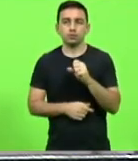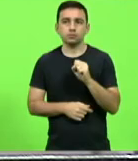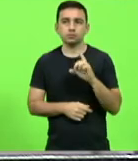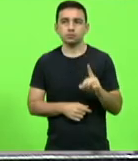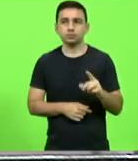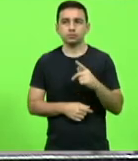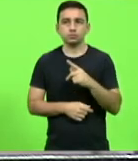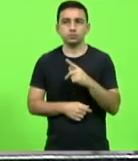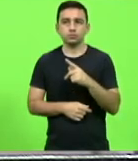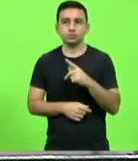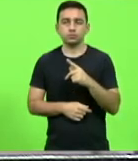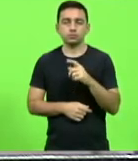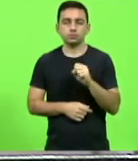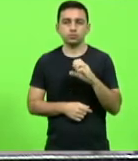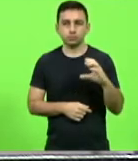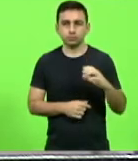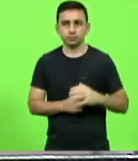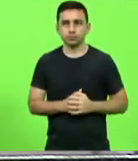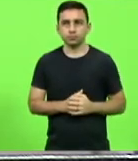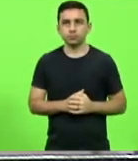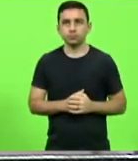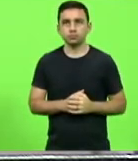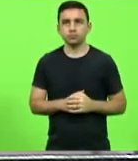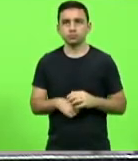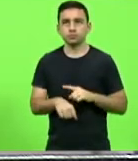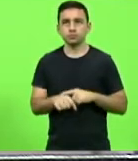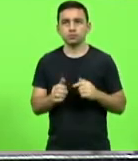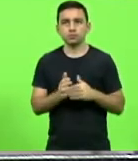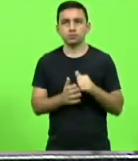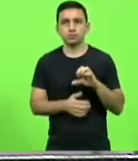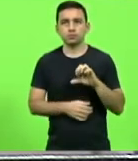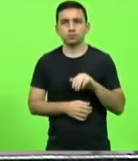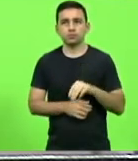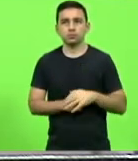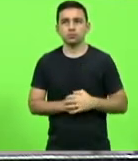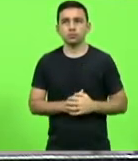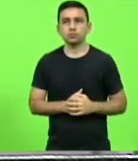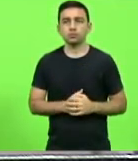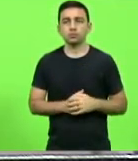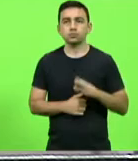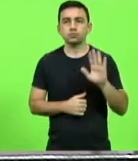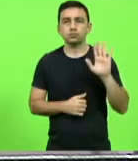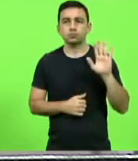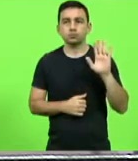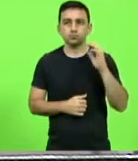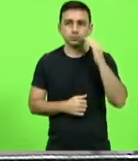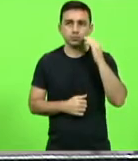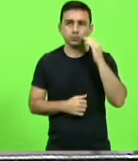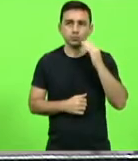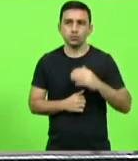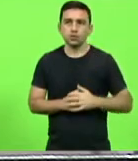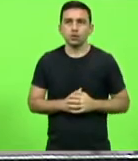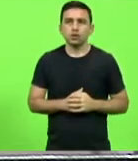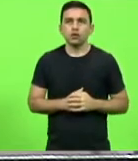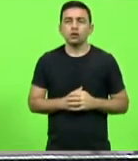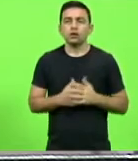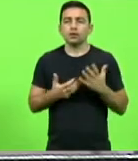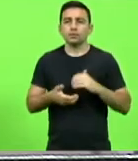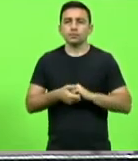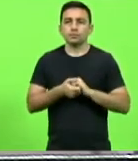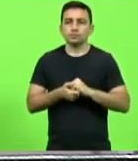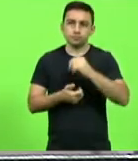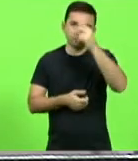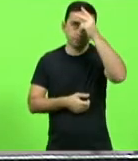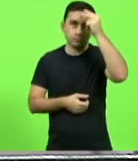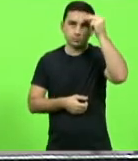PSC por nove minutos mas antes deputado Marlene me permita eu gostaria de saudar o prefeito